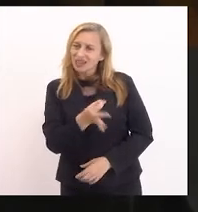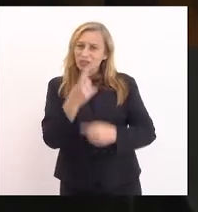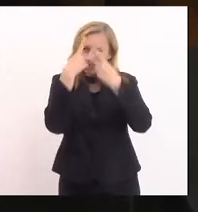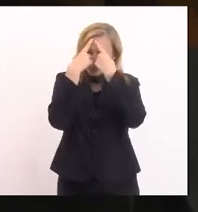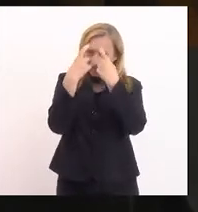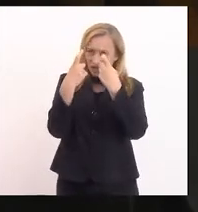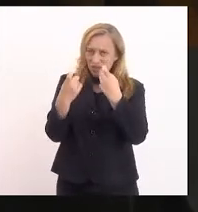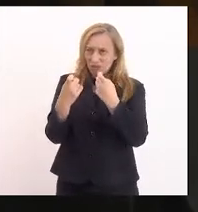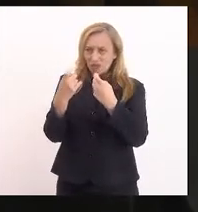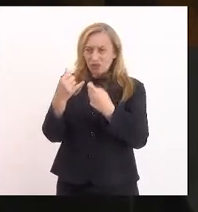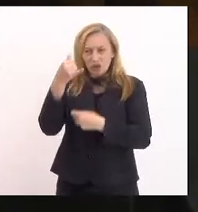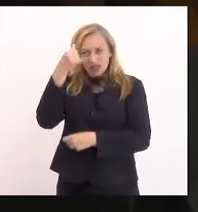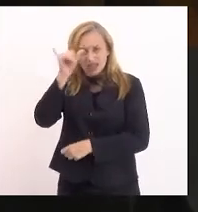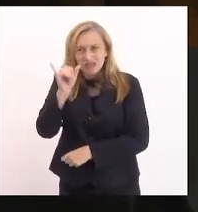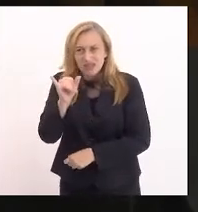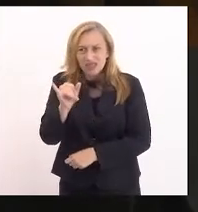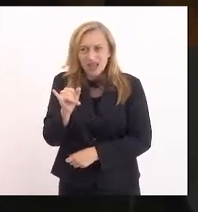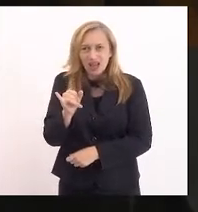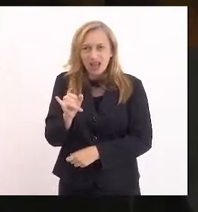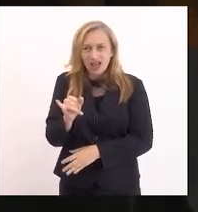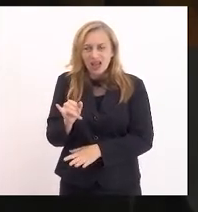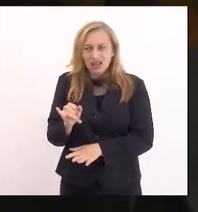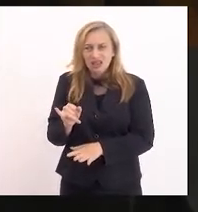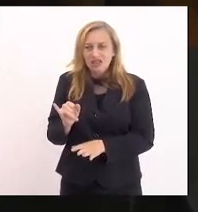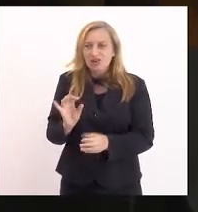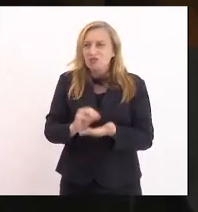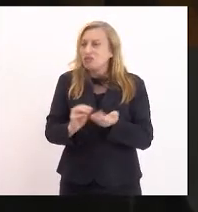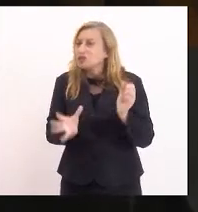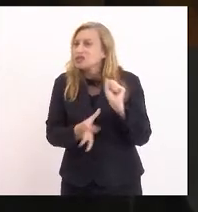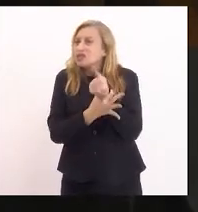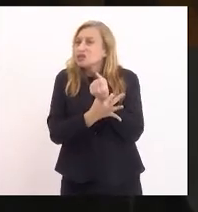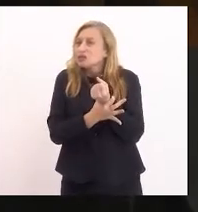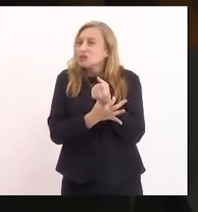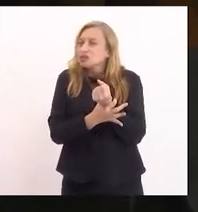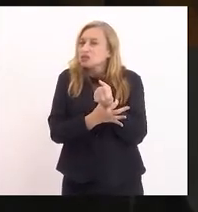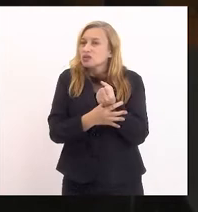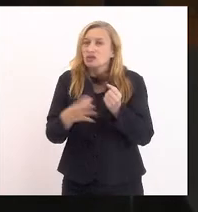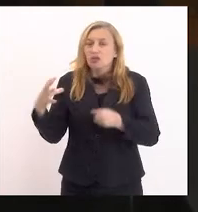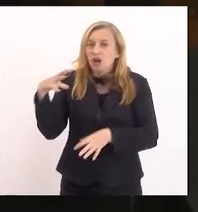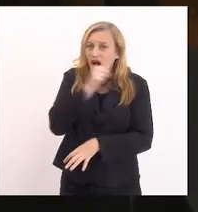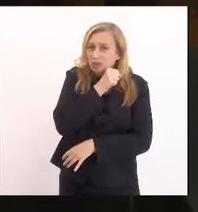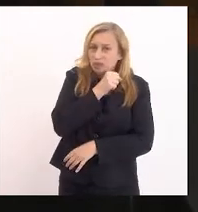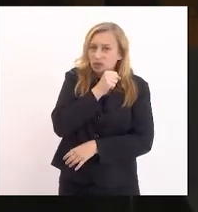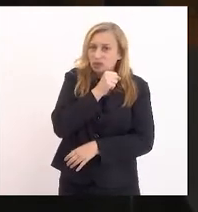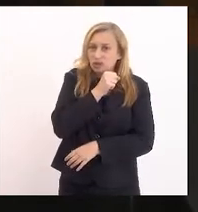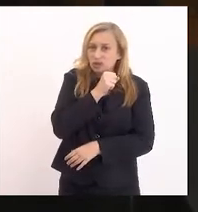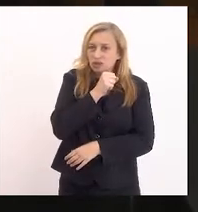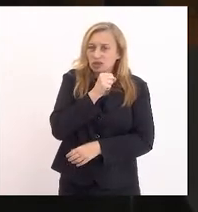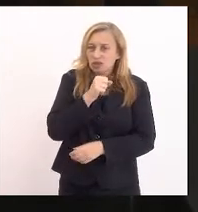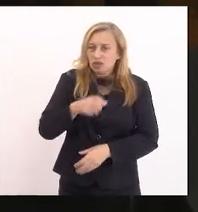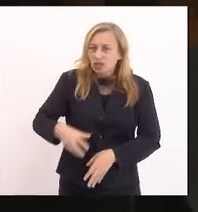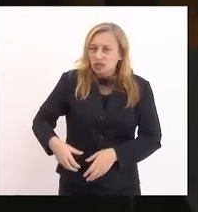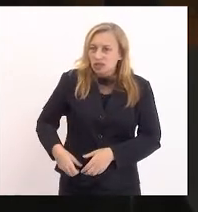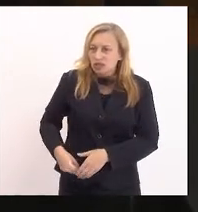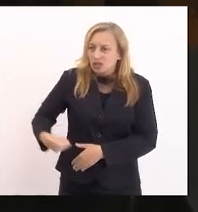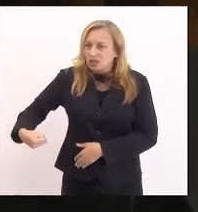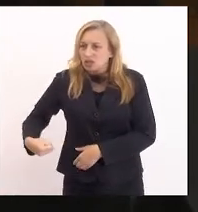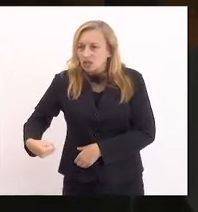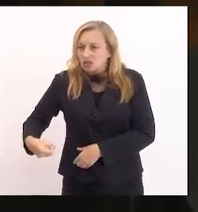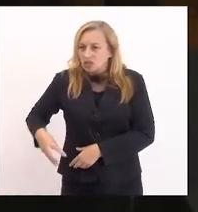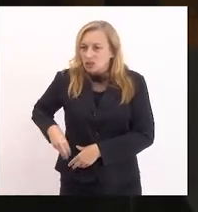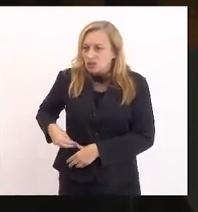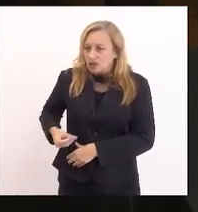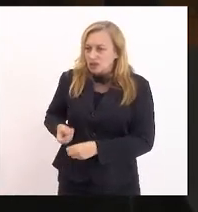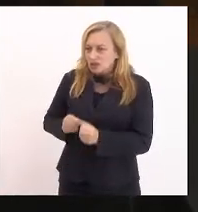problemas de violência se colocar em situação de insegurança, foi logo se antecipando e abrindo a mochila para tirar a chave, para não ficar